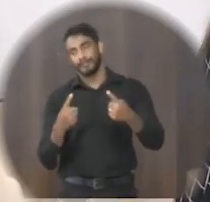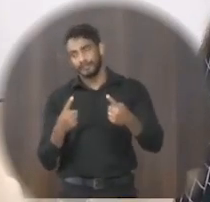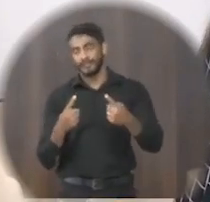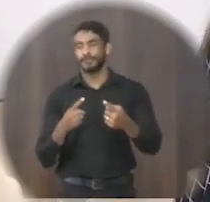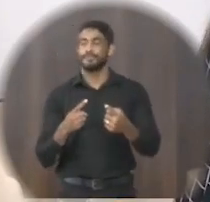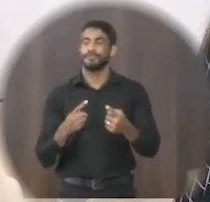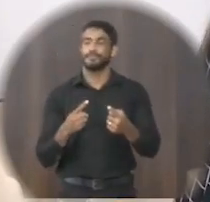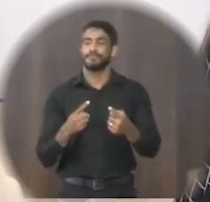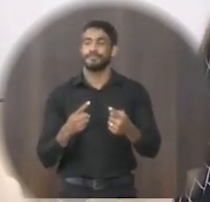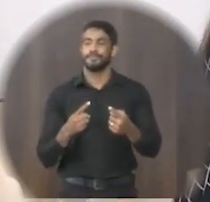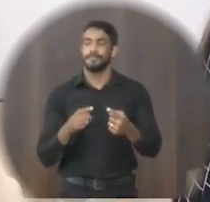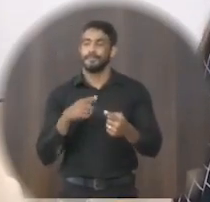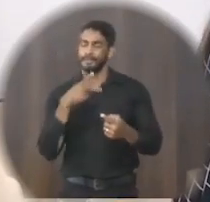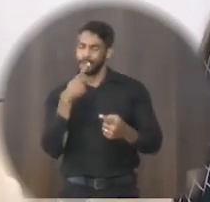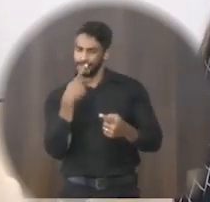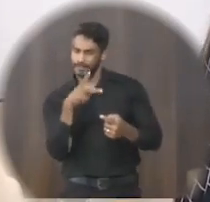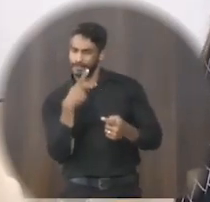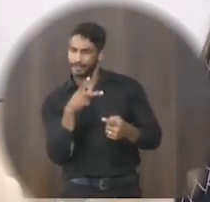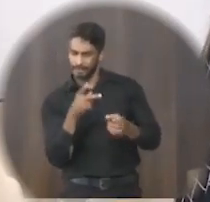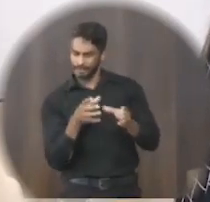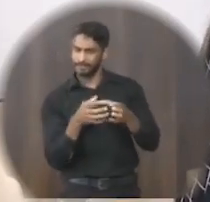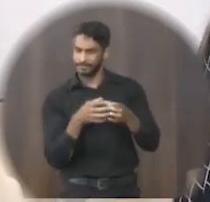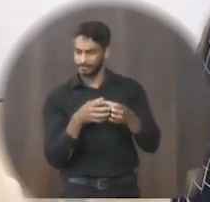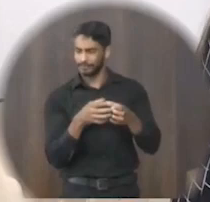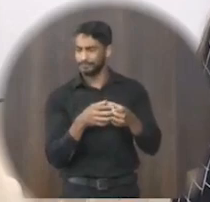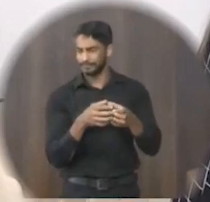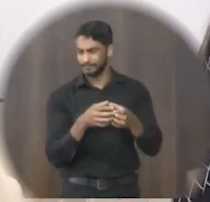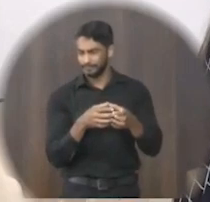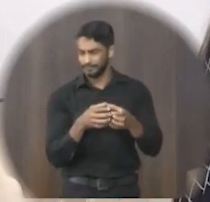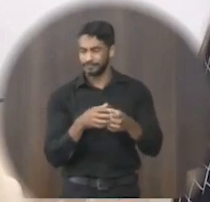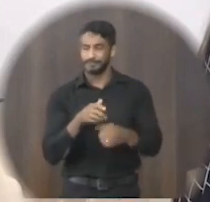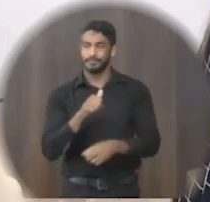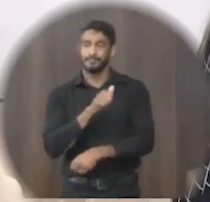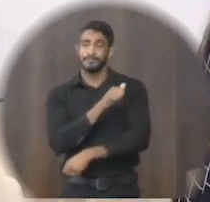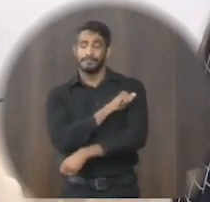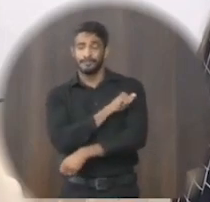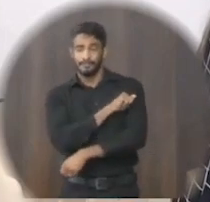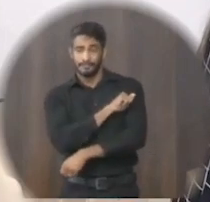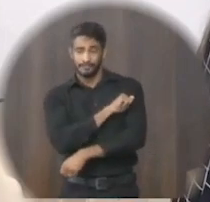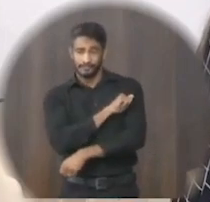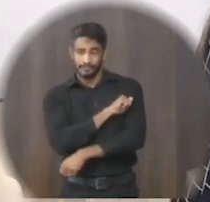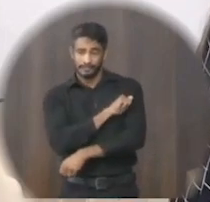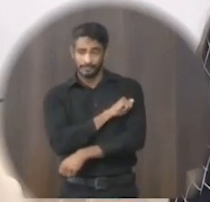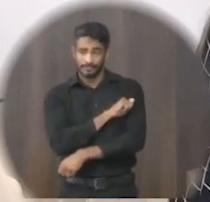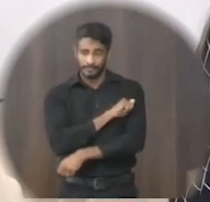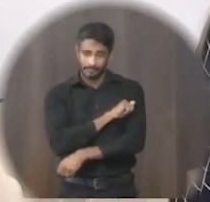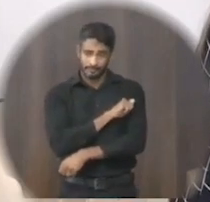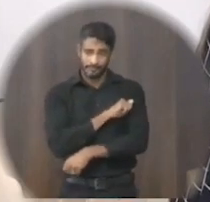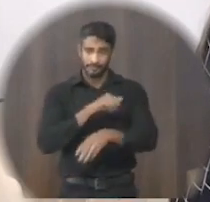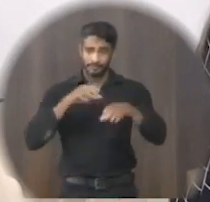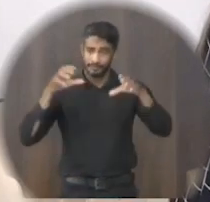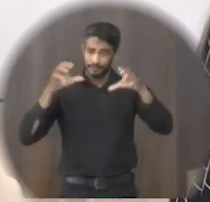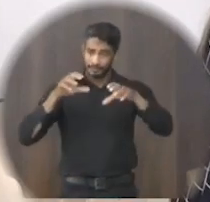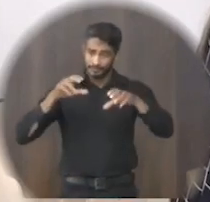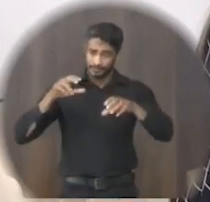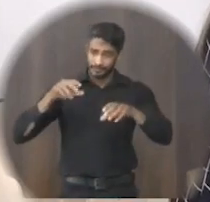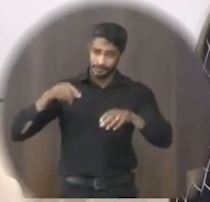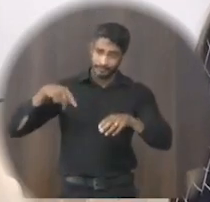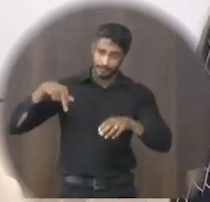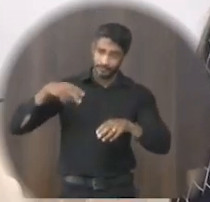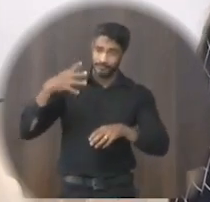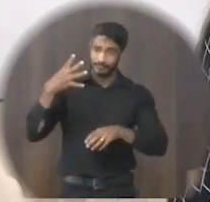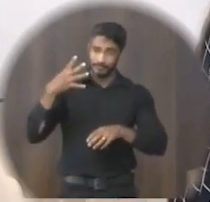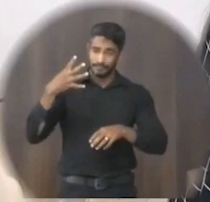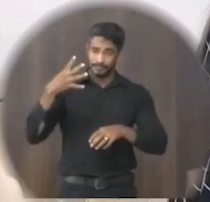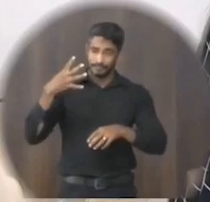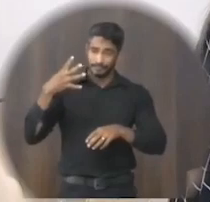e lá naquela comunidade os alunos eles normalmente sem chuva eles já saem quatro horas